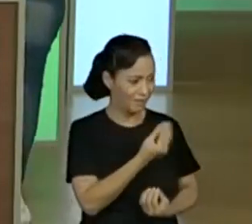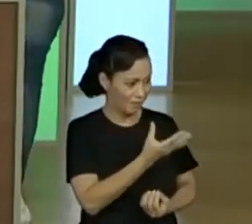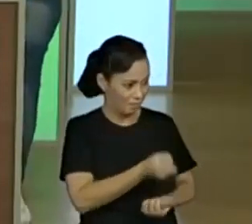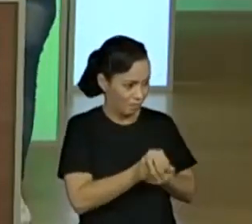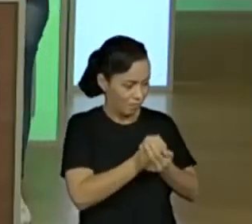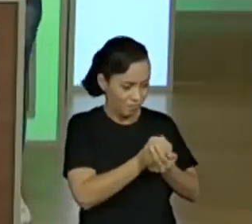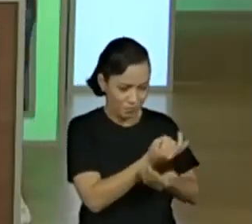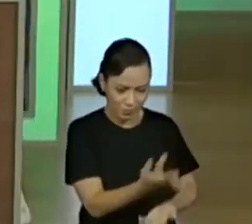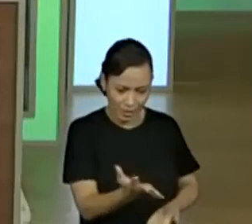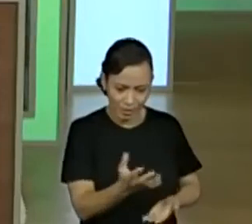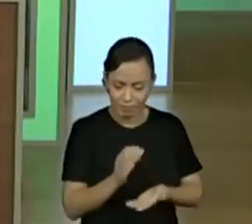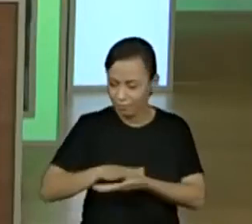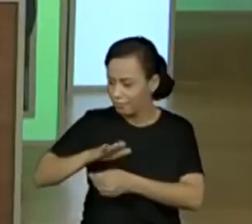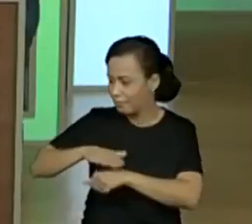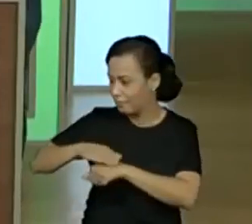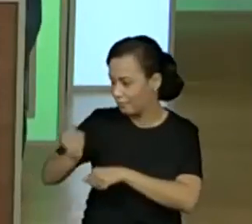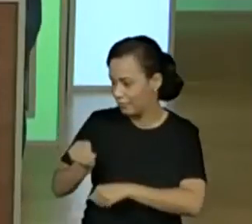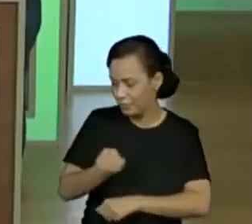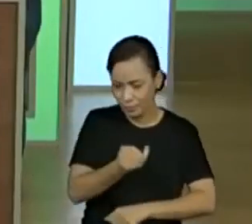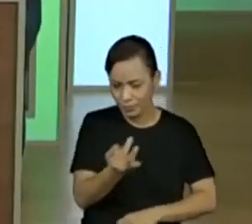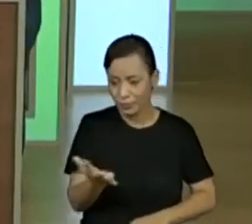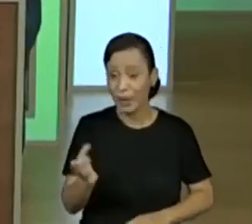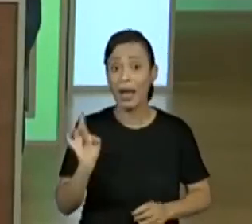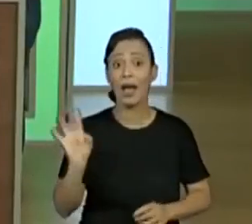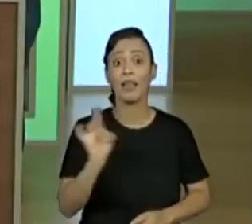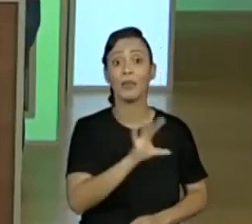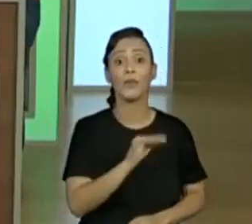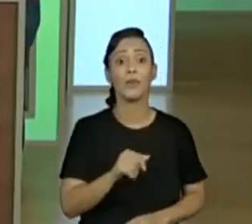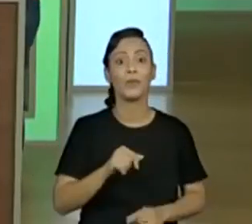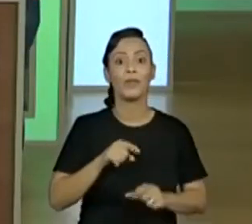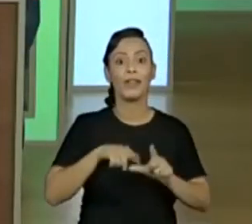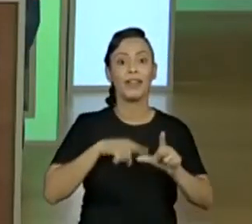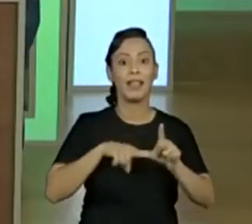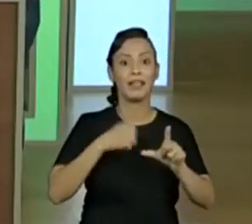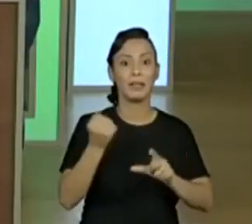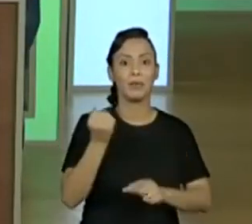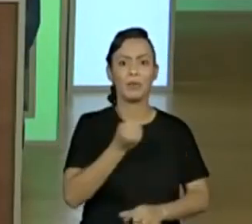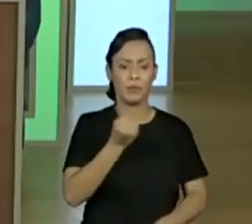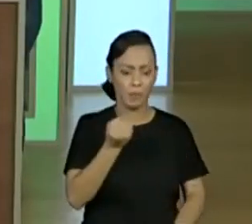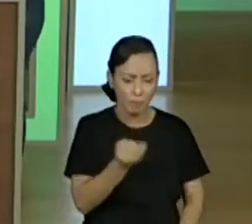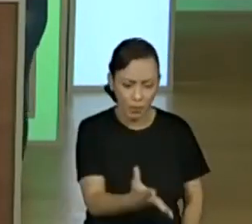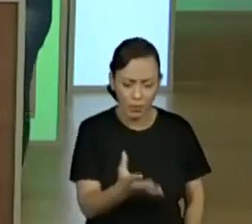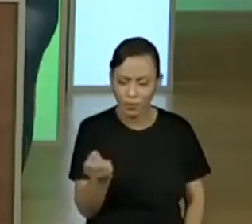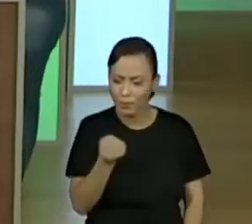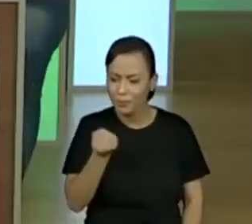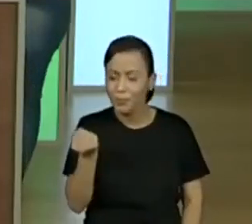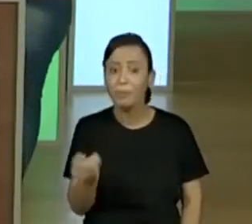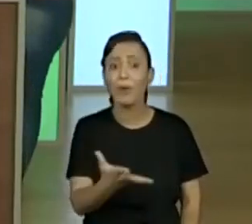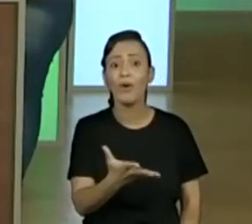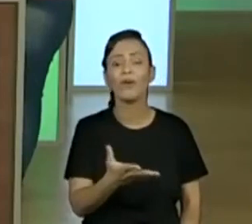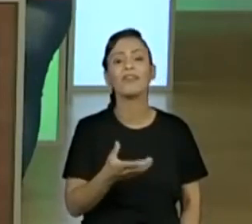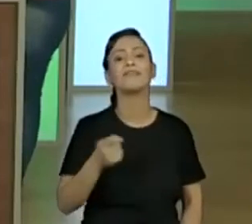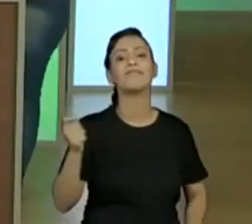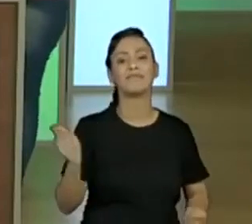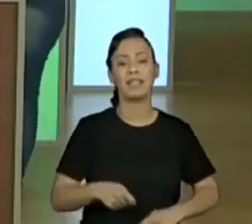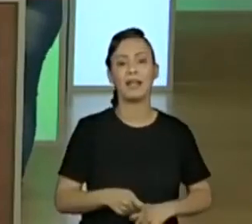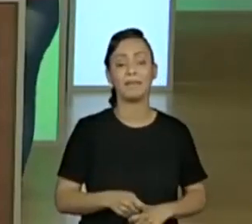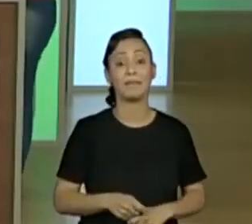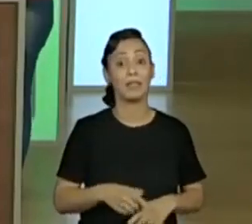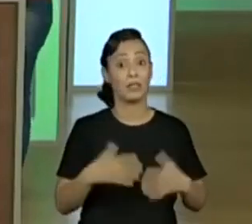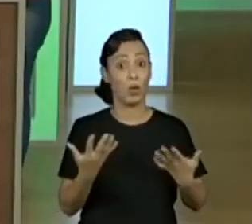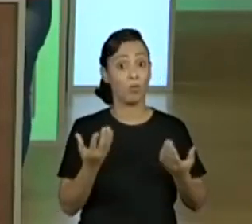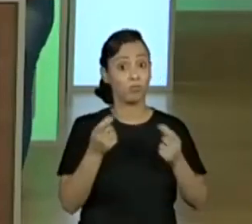letrinha. Porque neste caso, eu tenho que colocar o que está lá, foi na F, Isso, Gabriel,